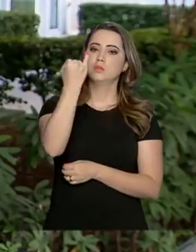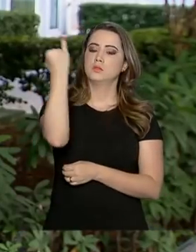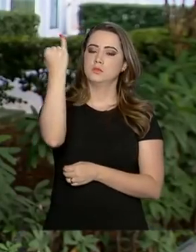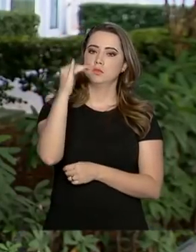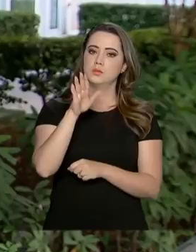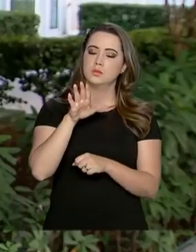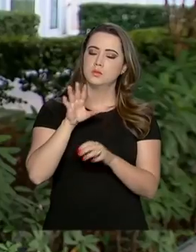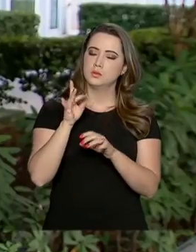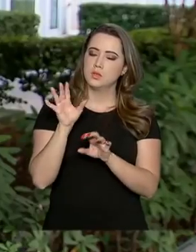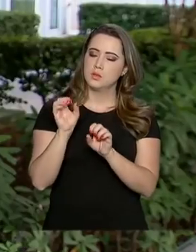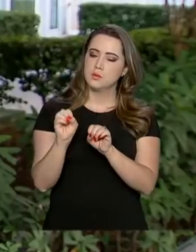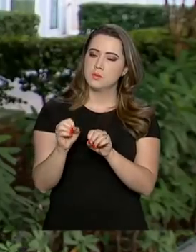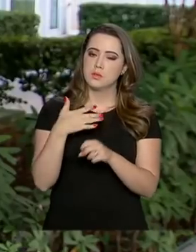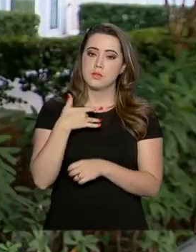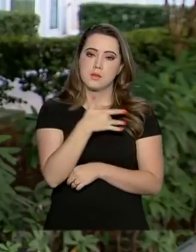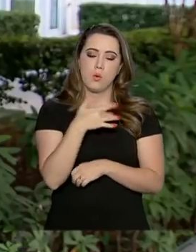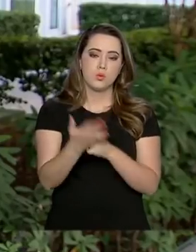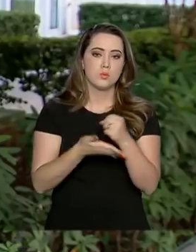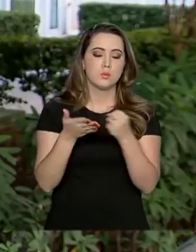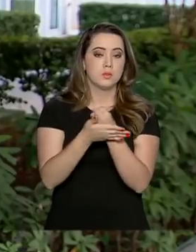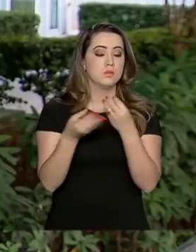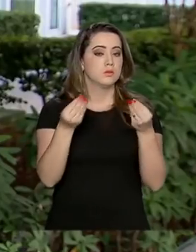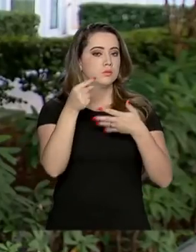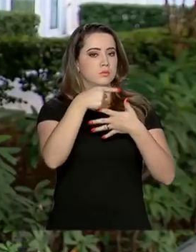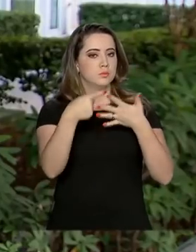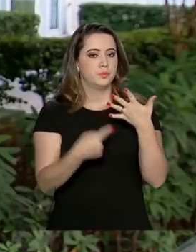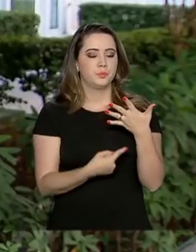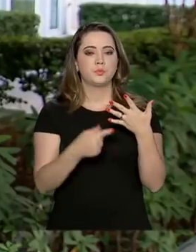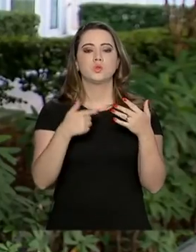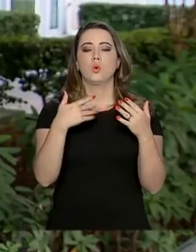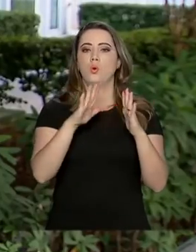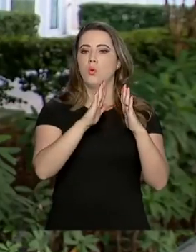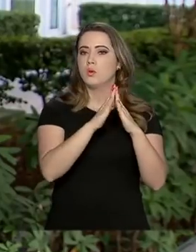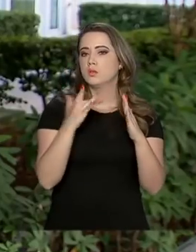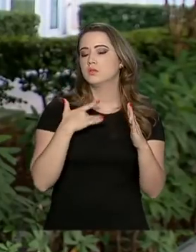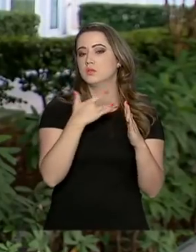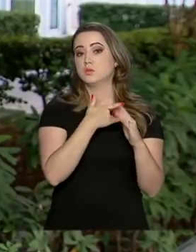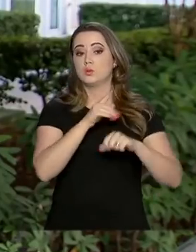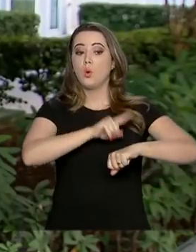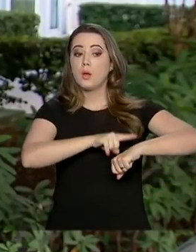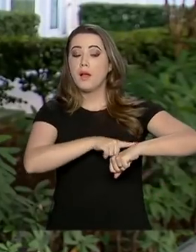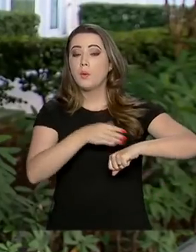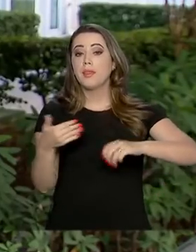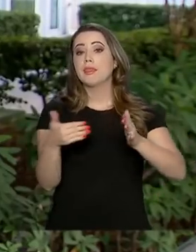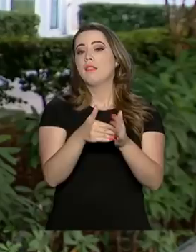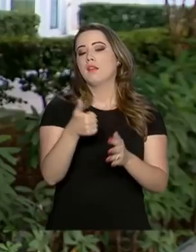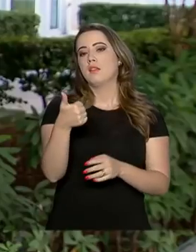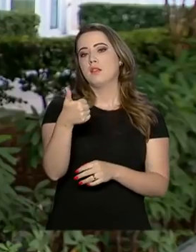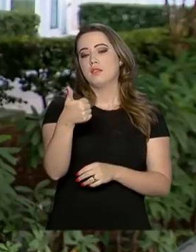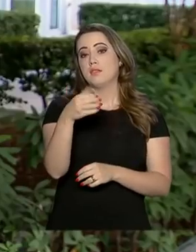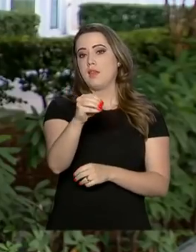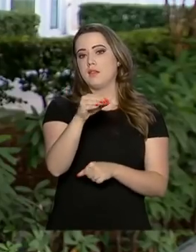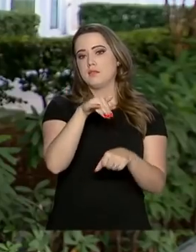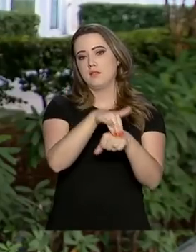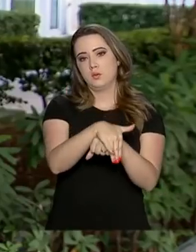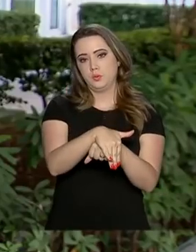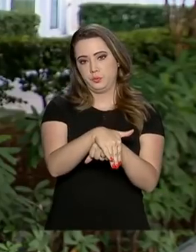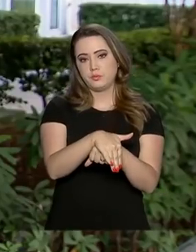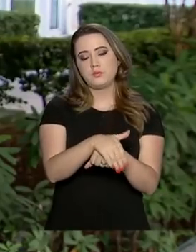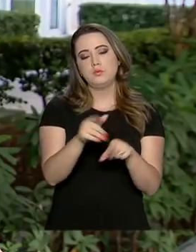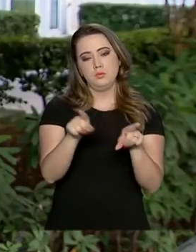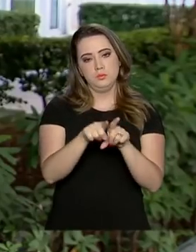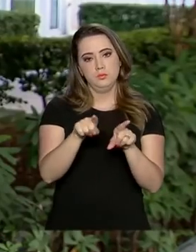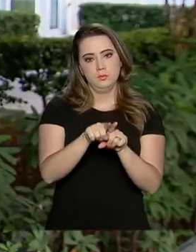da atenção básica e da medida para que as unidades funcionem até as 10 horas da noite. Ele falou também sobre a